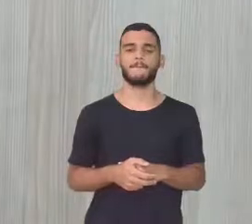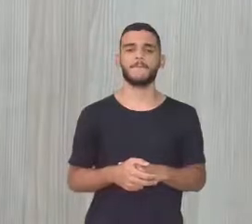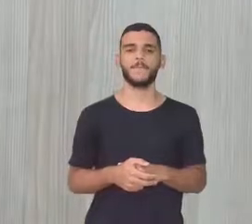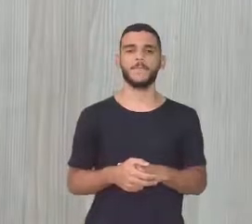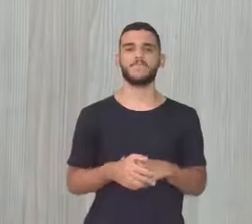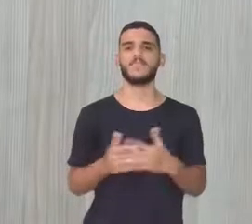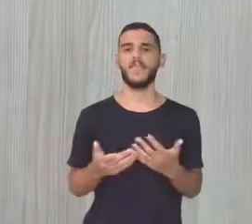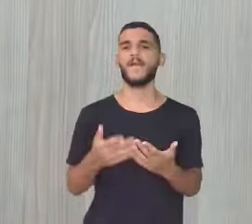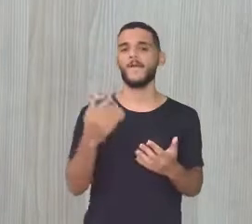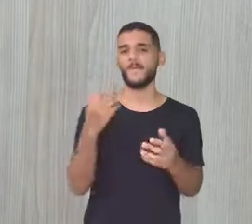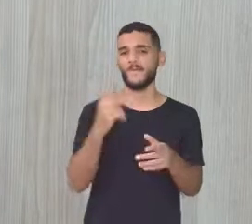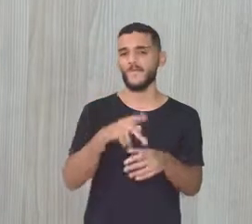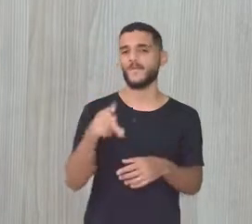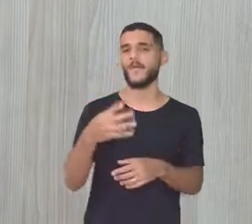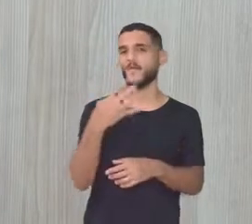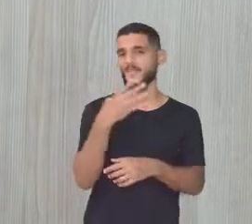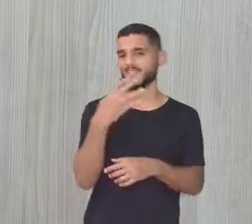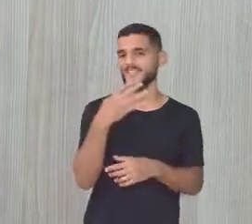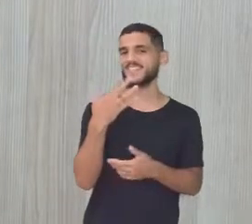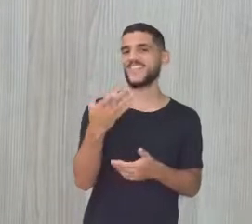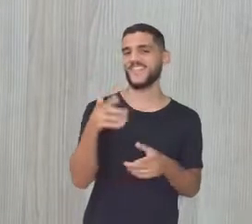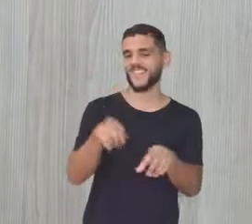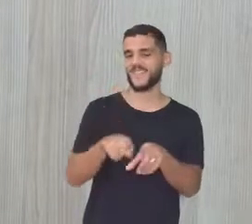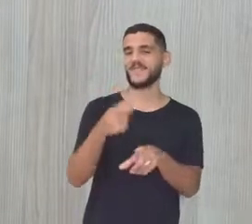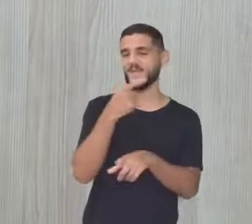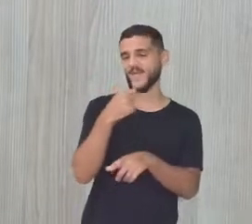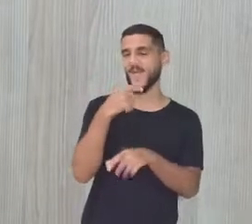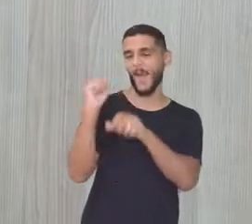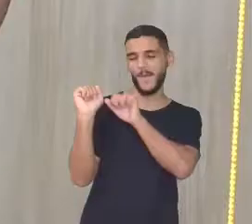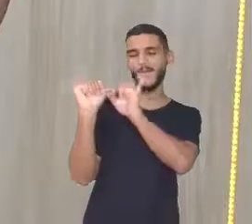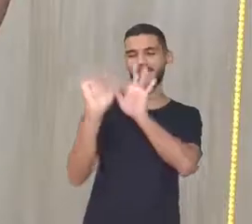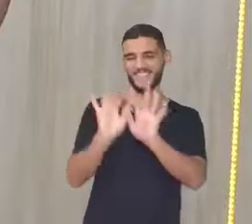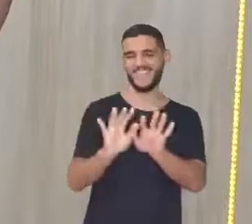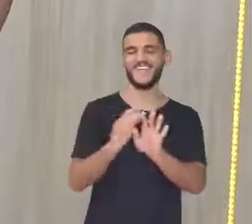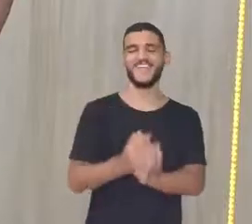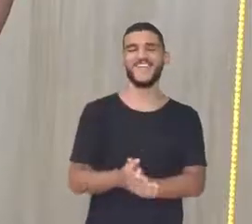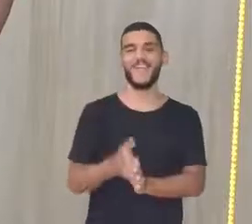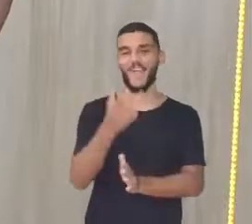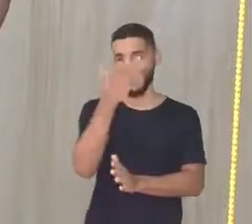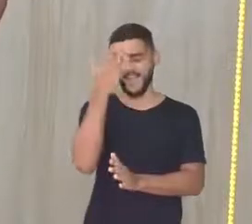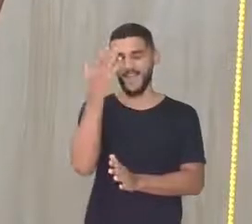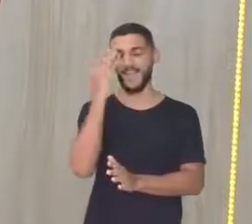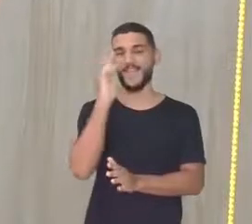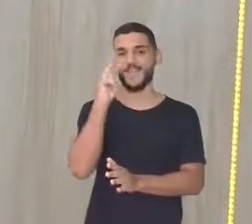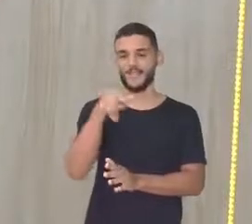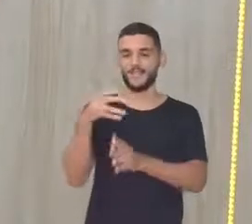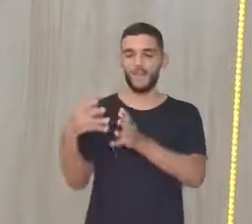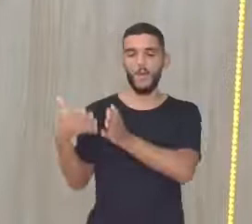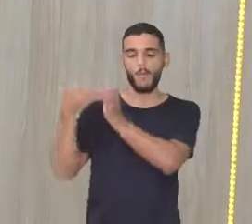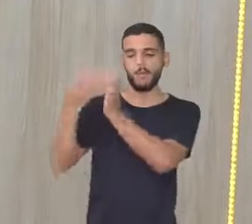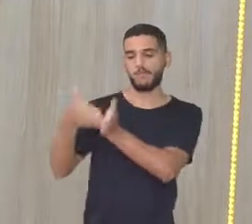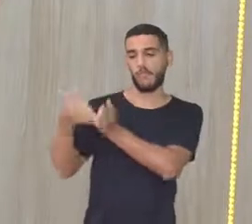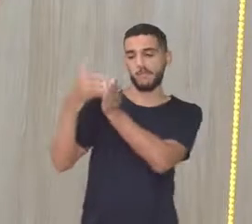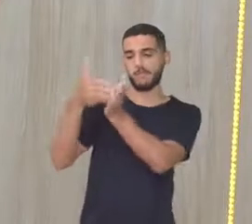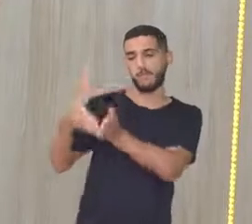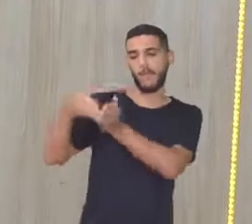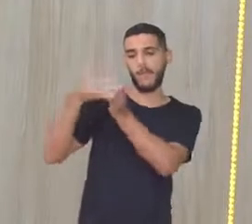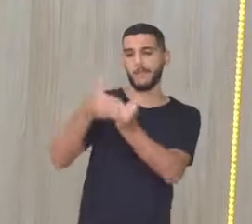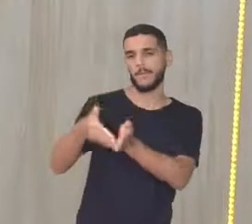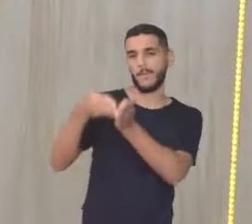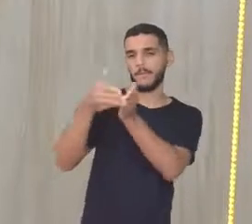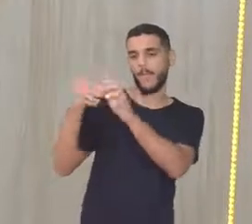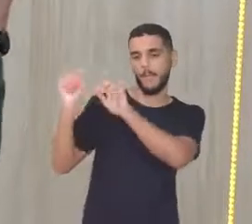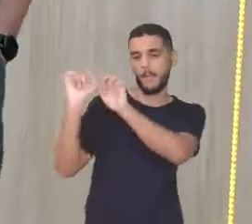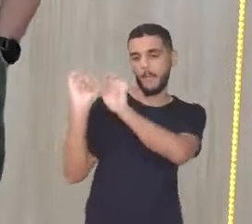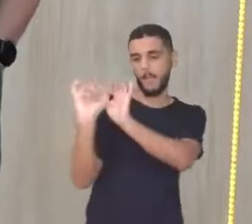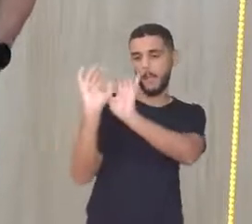até Cristóvão Não foi? Conheci Ele é meu padrinho Eu vi no Santa Maria Tem Santa Maria Pita e Ninha Então a Nau Capitânia Olha